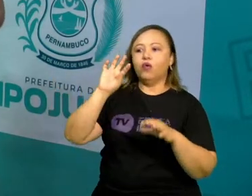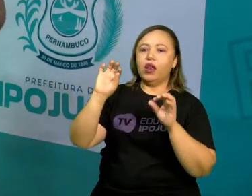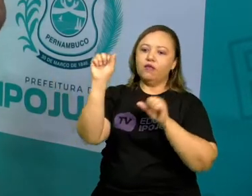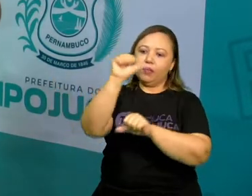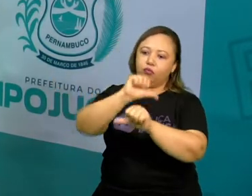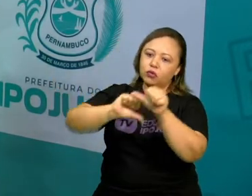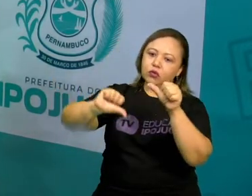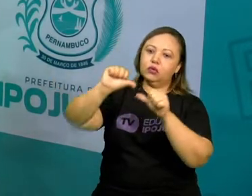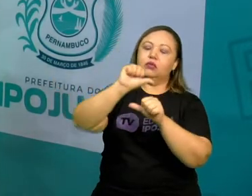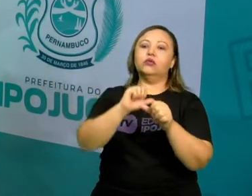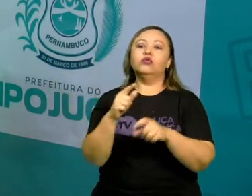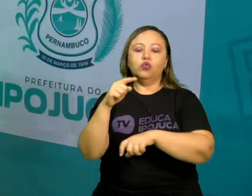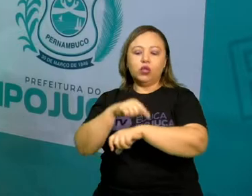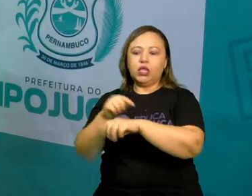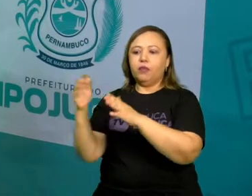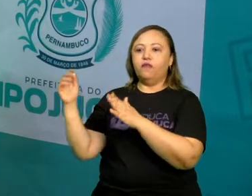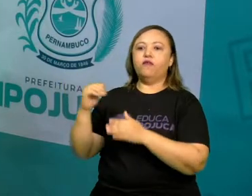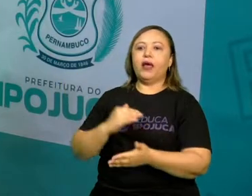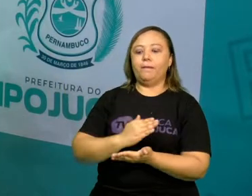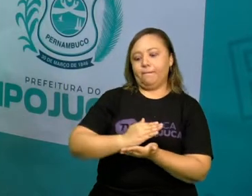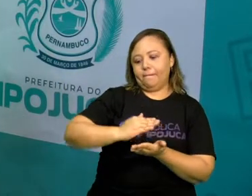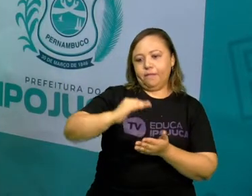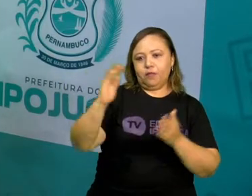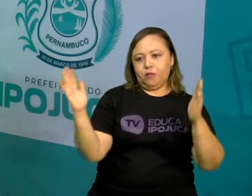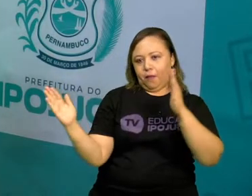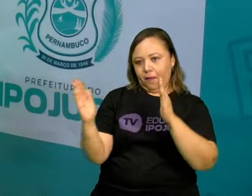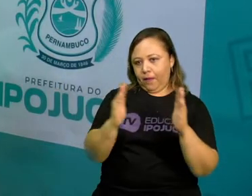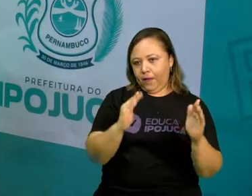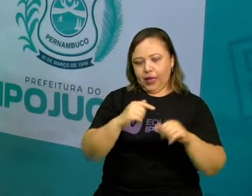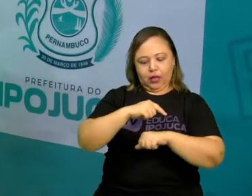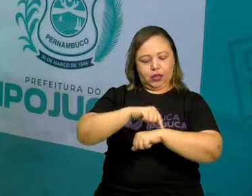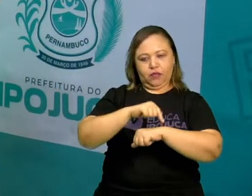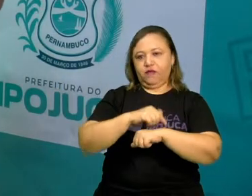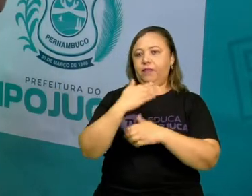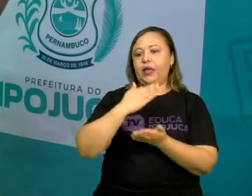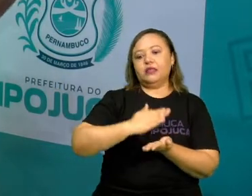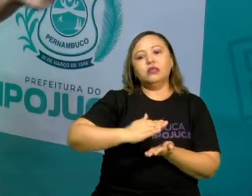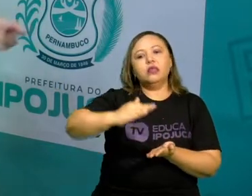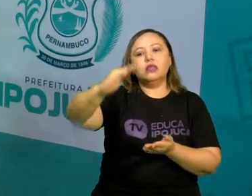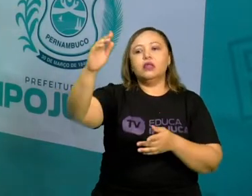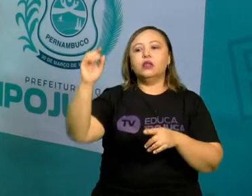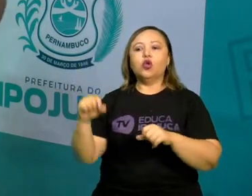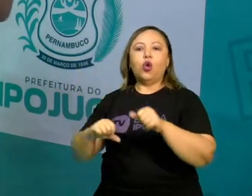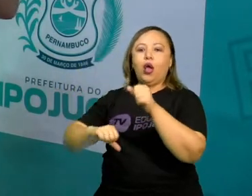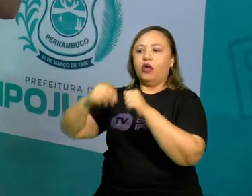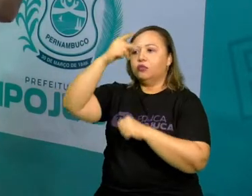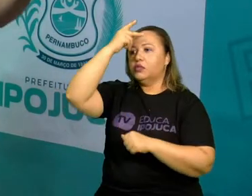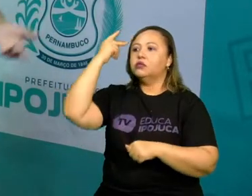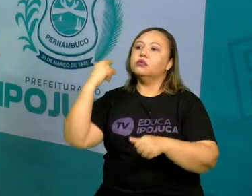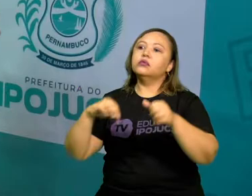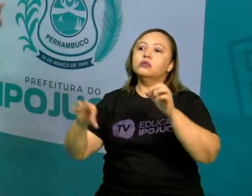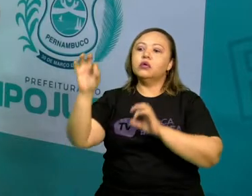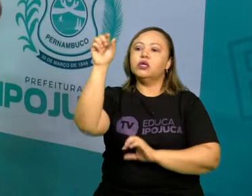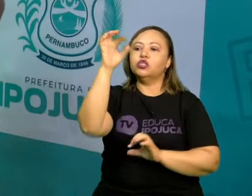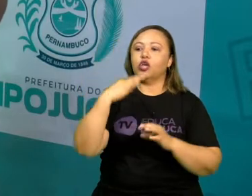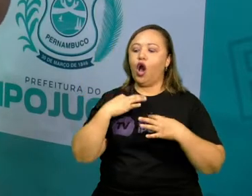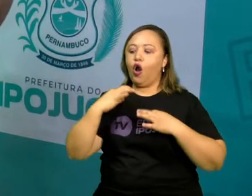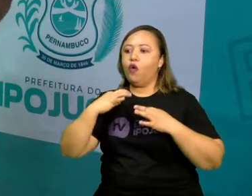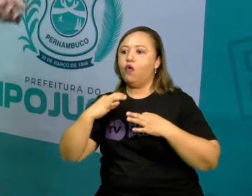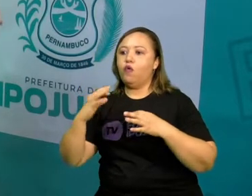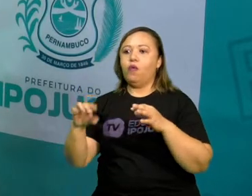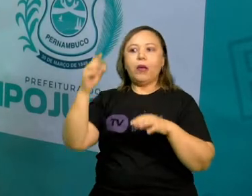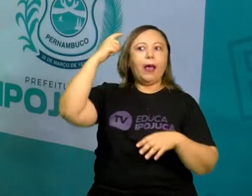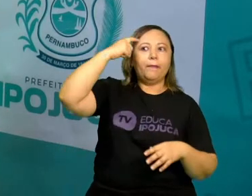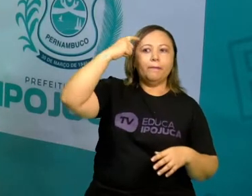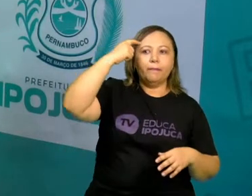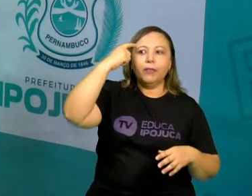mudando, o tempo for passando, aquele povo vai mudando, o modo de pensar deles vão mudando, o jeito de se vestir, o jeito